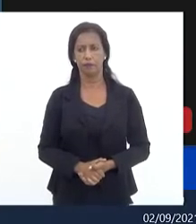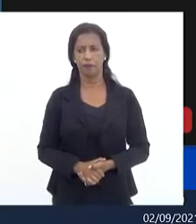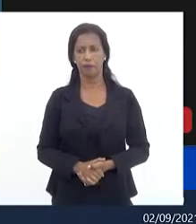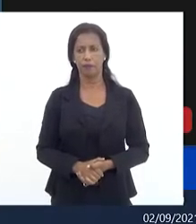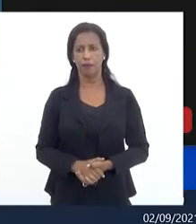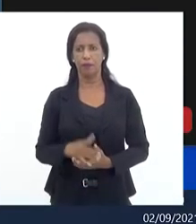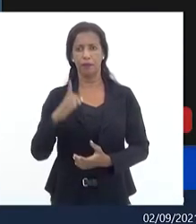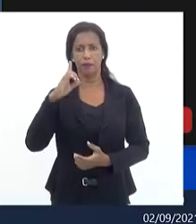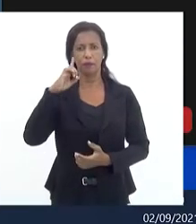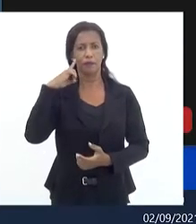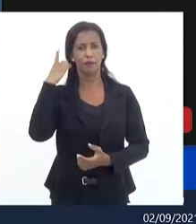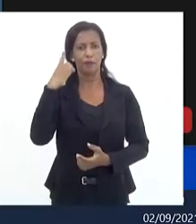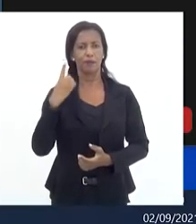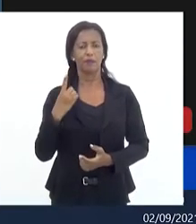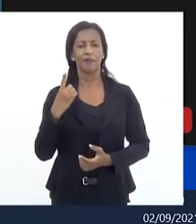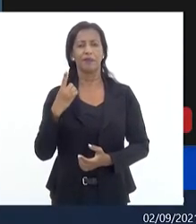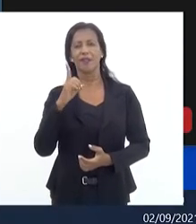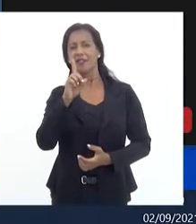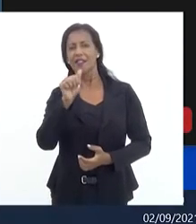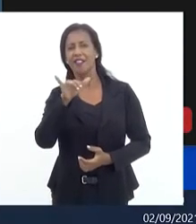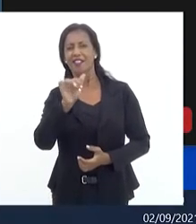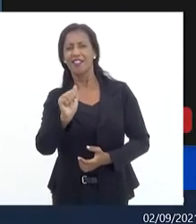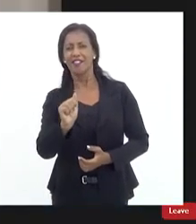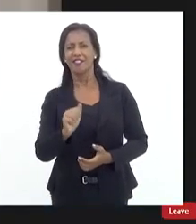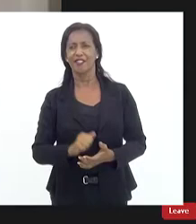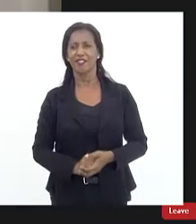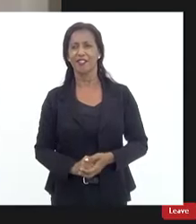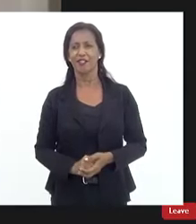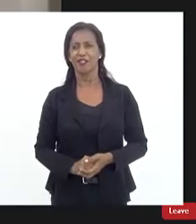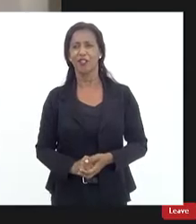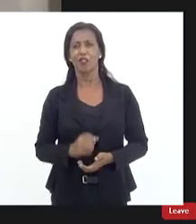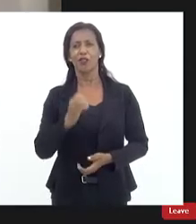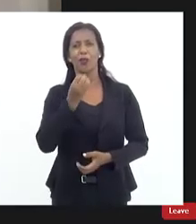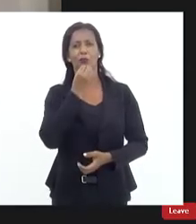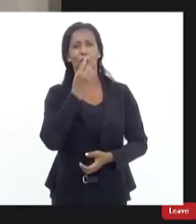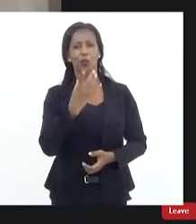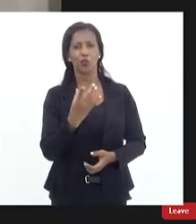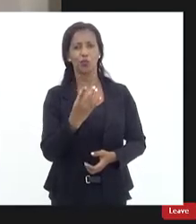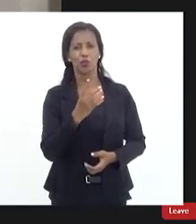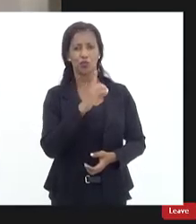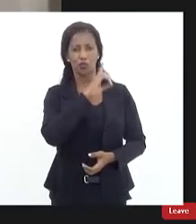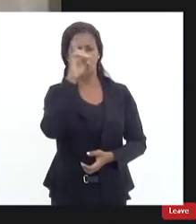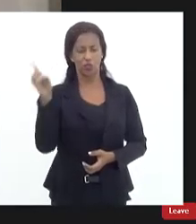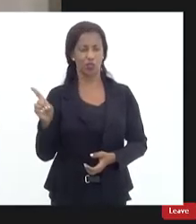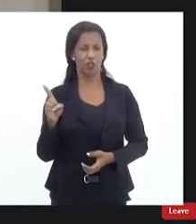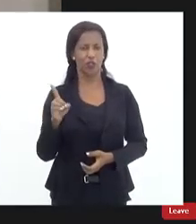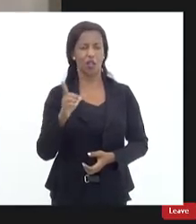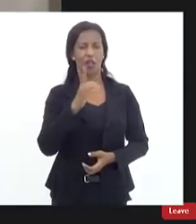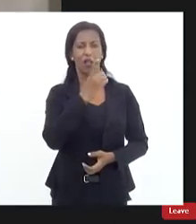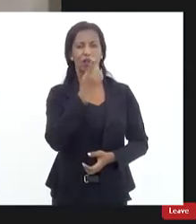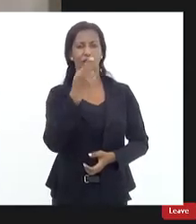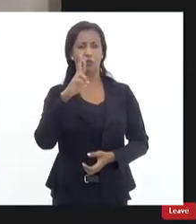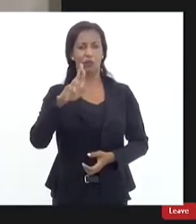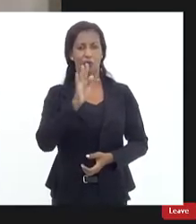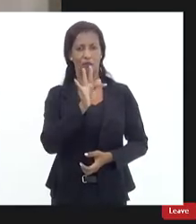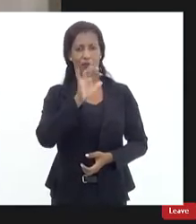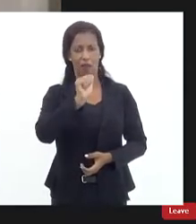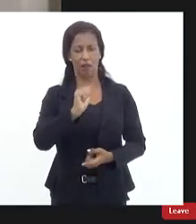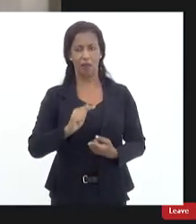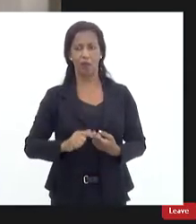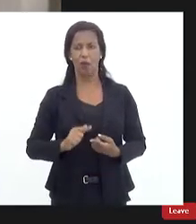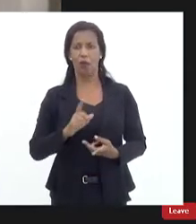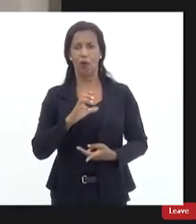Dani só com licença só dar bom dia ao ao Fábio doutor Fábio ao coronel Salema e